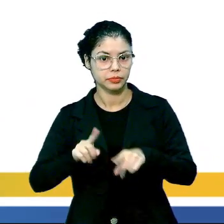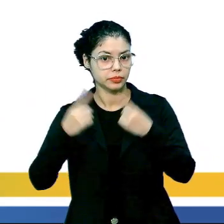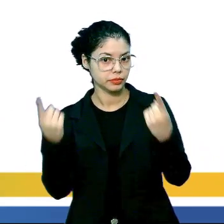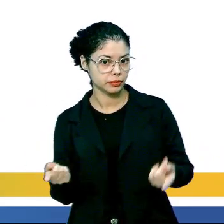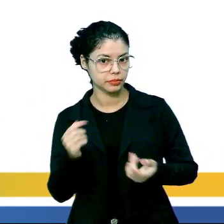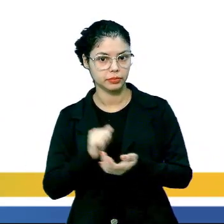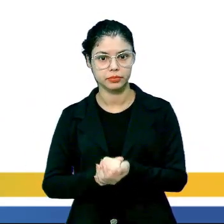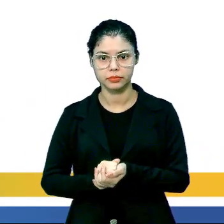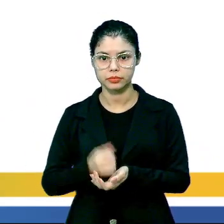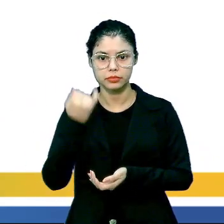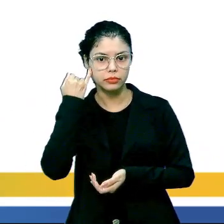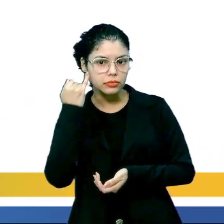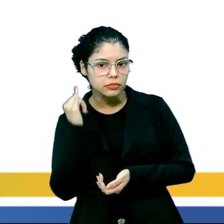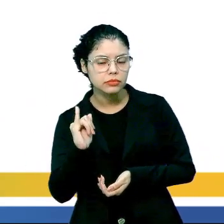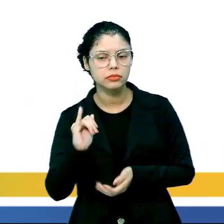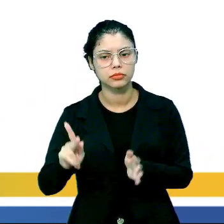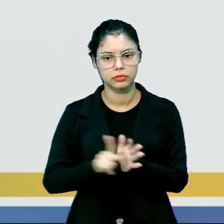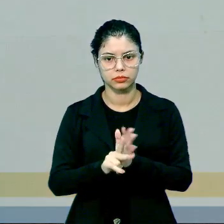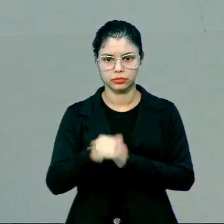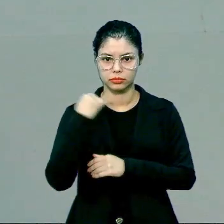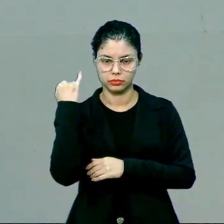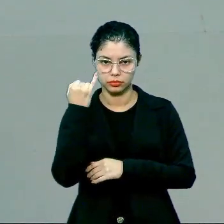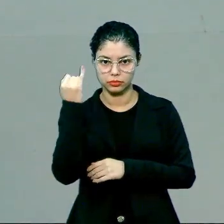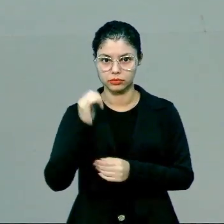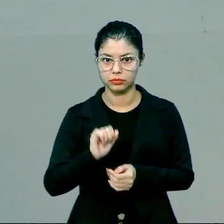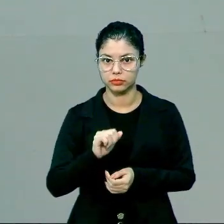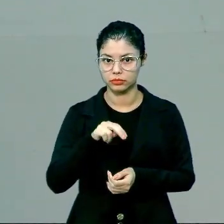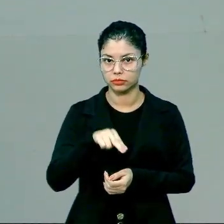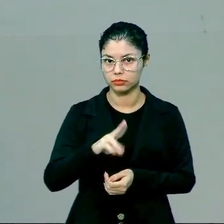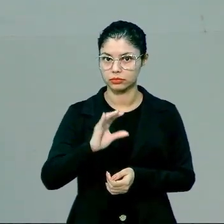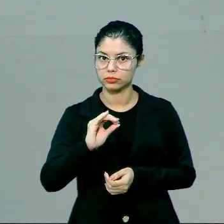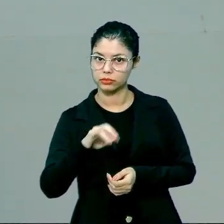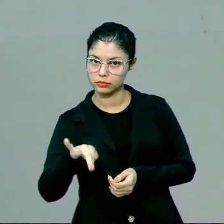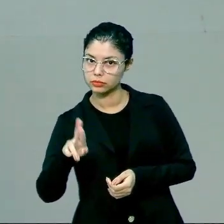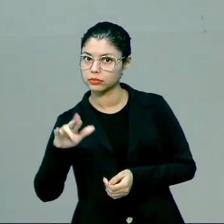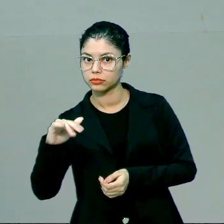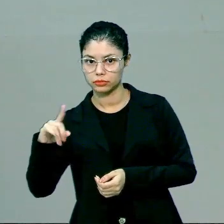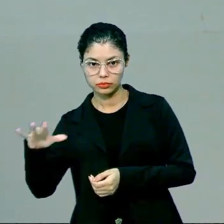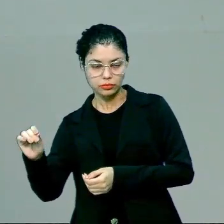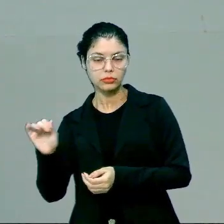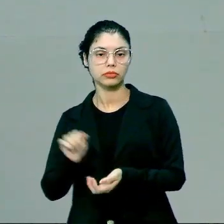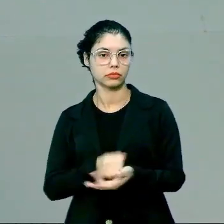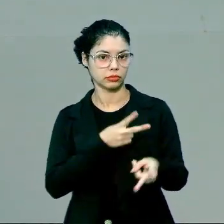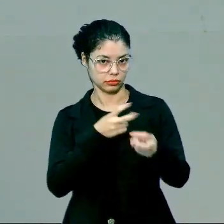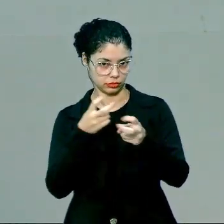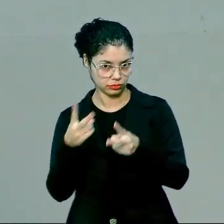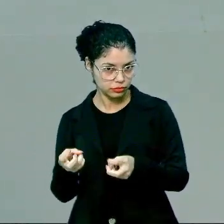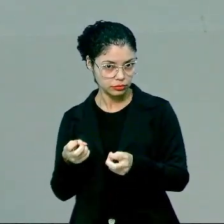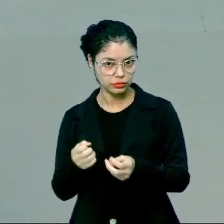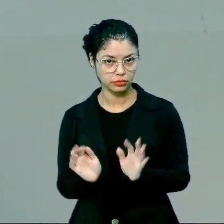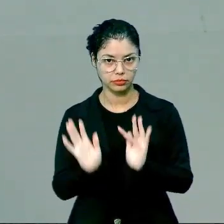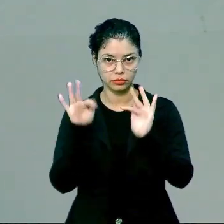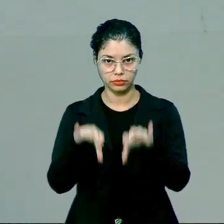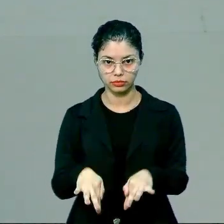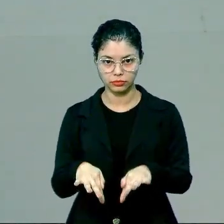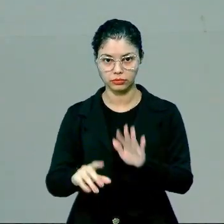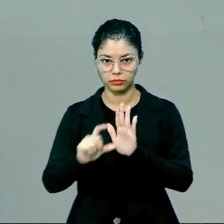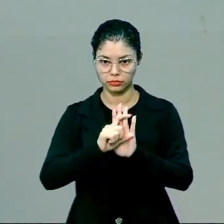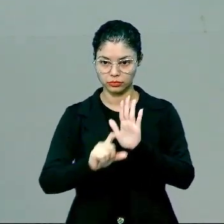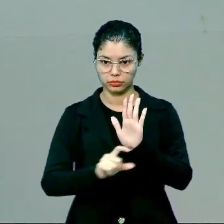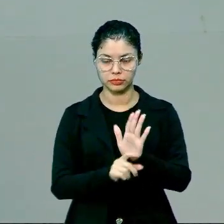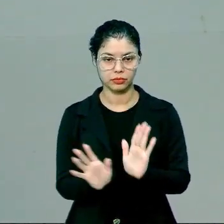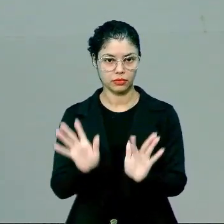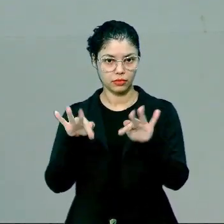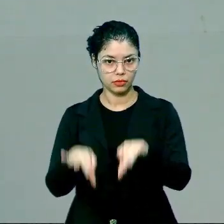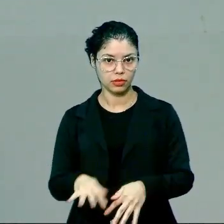No entanto, é evidente, nós temos aí, no entanto, observe que eu vou concluir o meu parágrafo